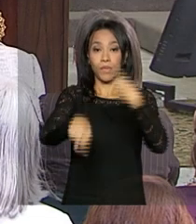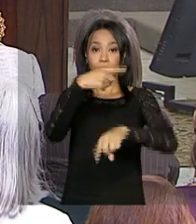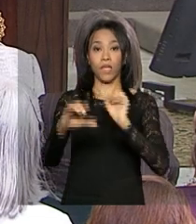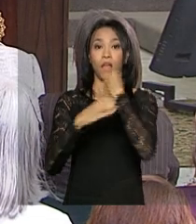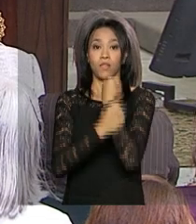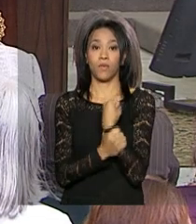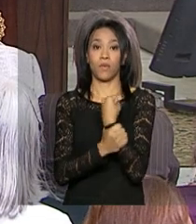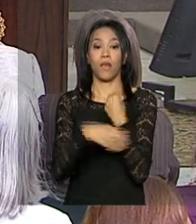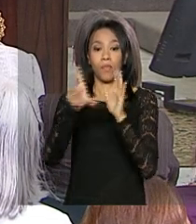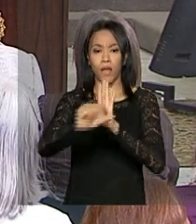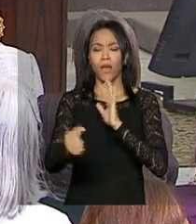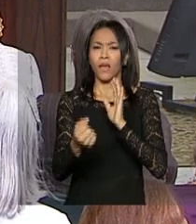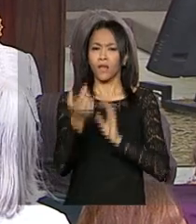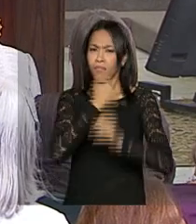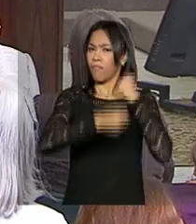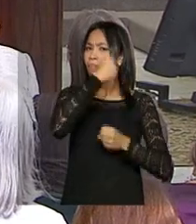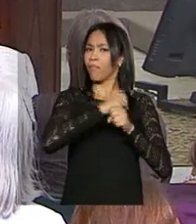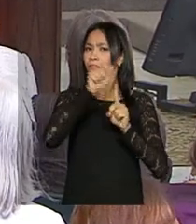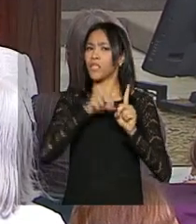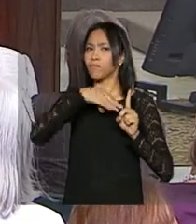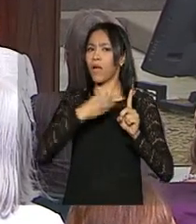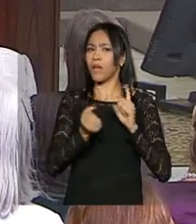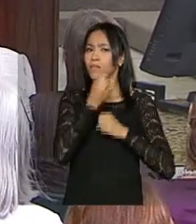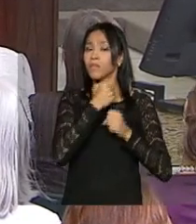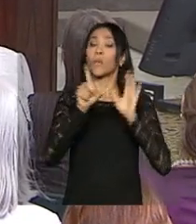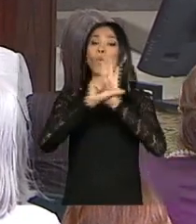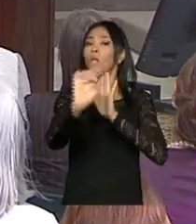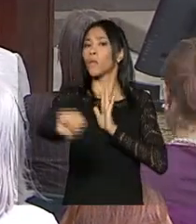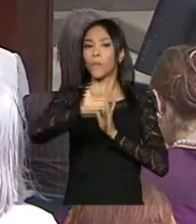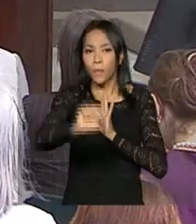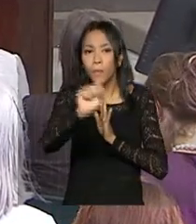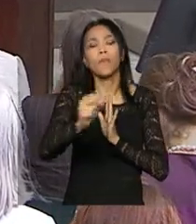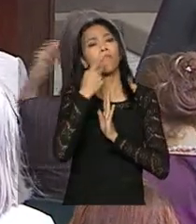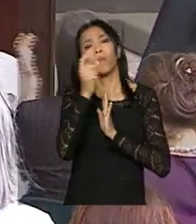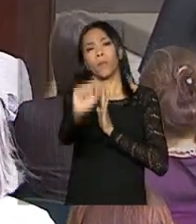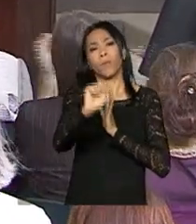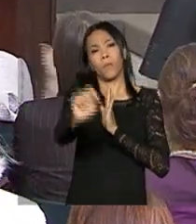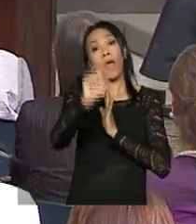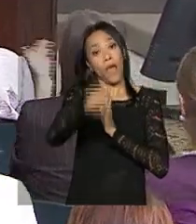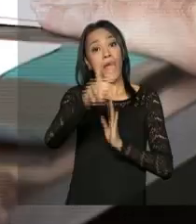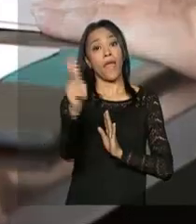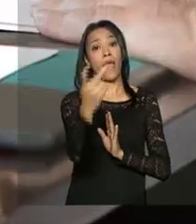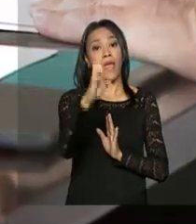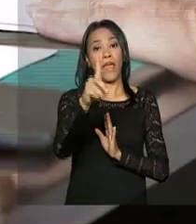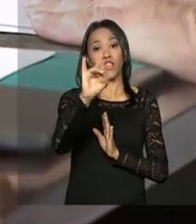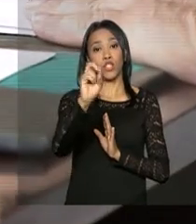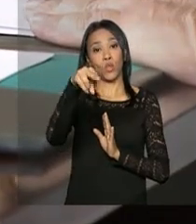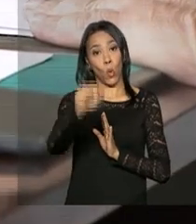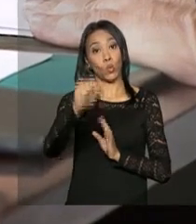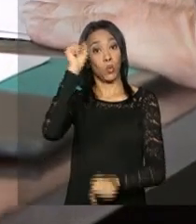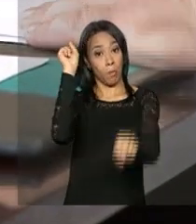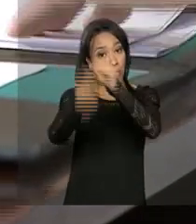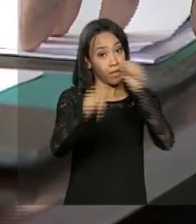foi a sanção, em março do ano passado, pela presidenta Dilma Rousseff, da lei que torna hediondo o crime de